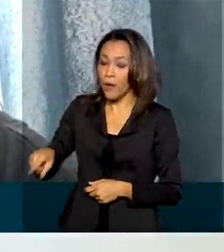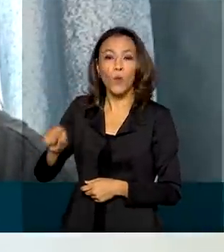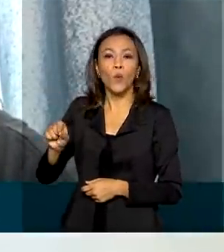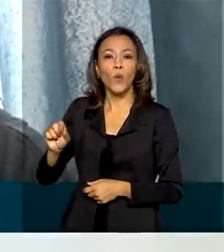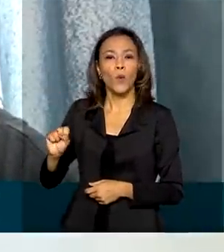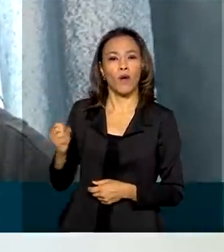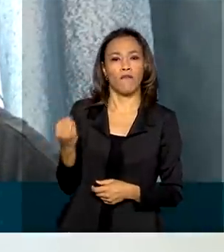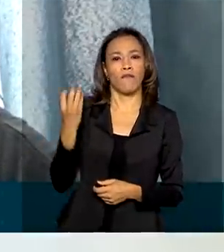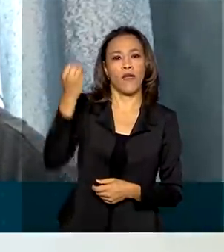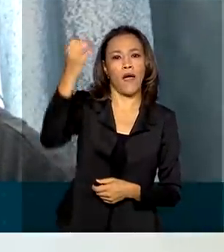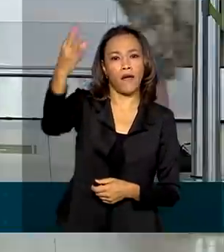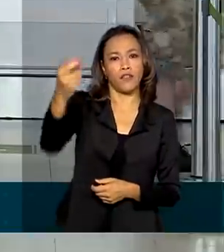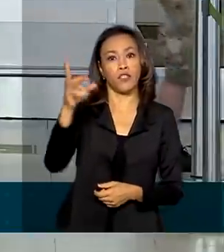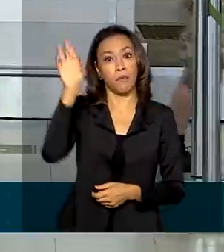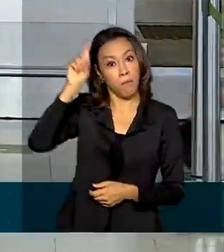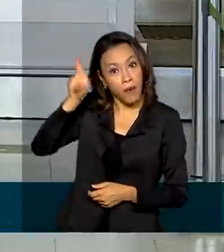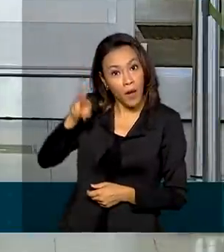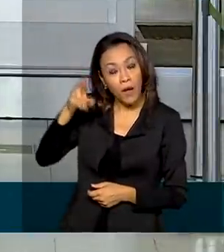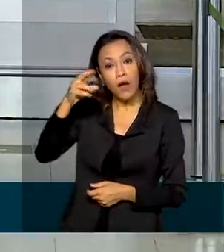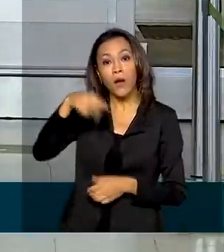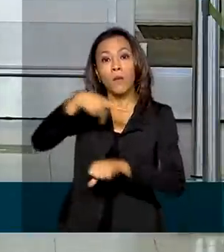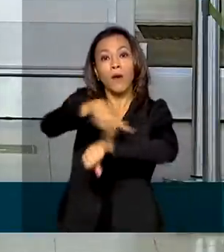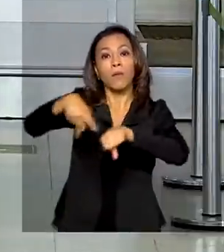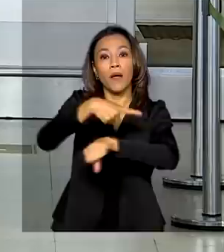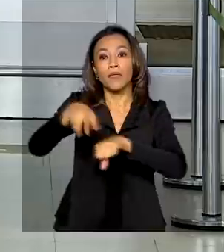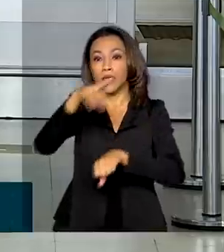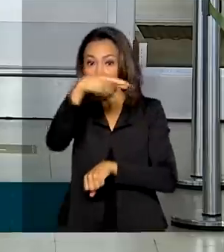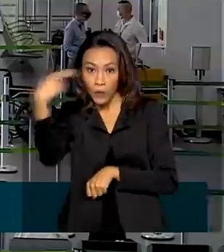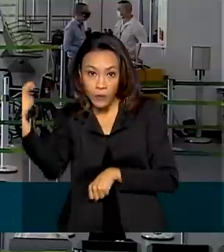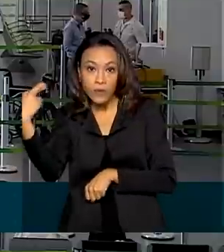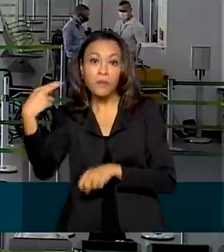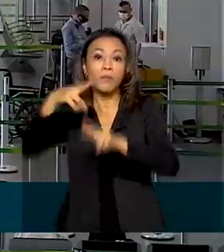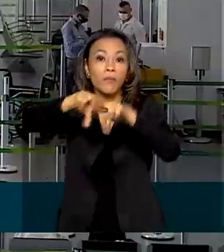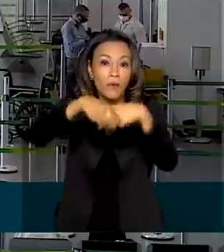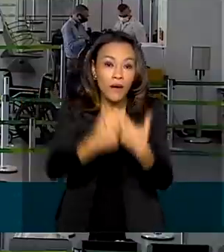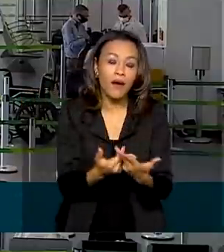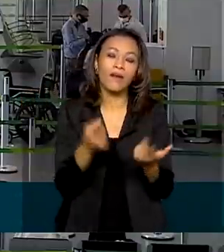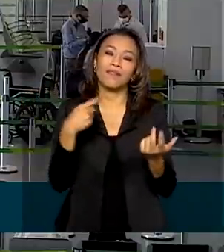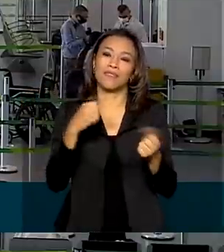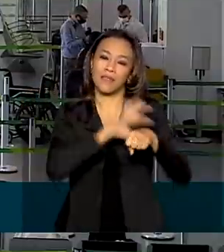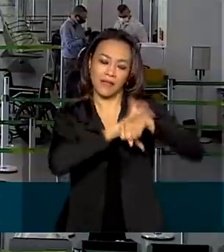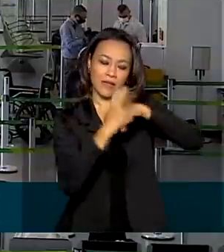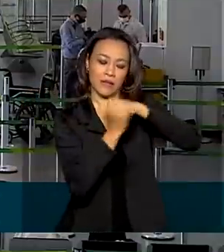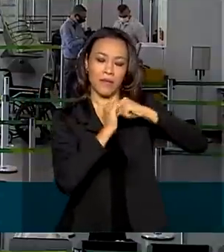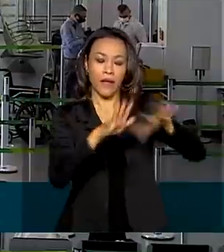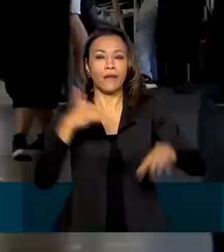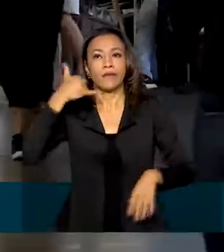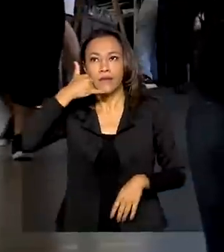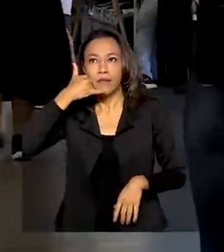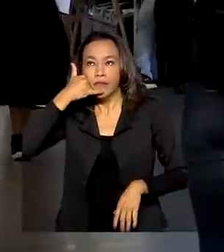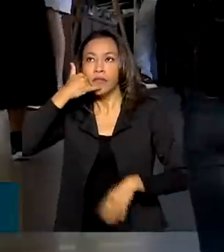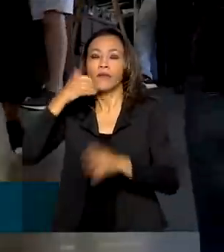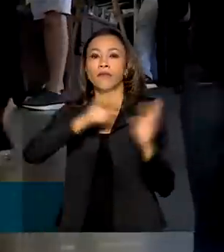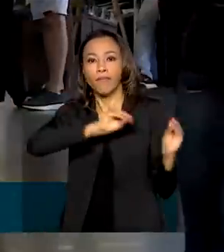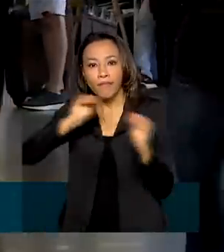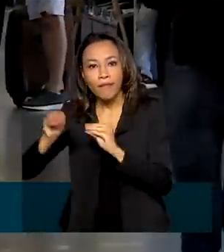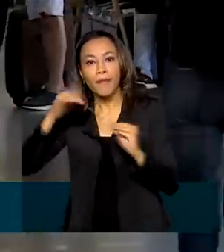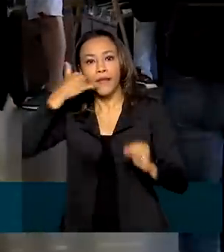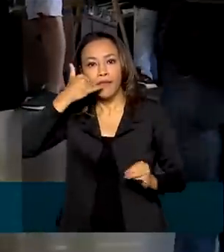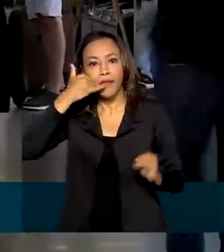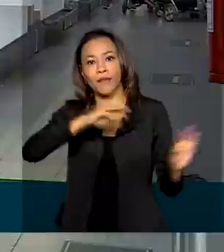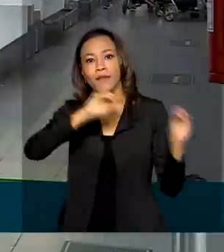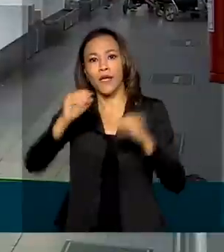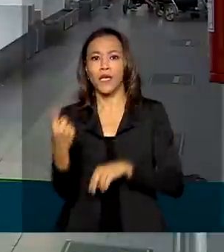passado por causa da pandemia. Desde então, tenta, sem sucesso, remarcar os bilhetes por telefone, o único canal de